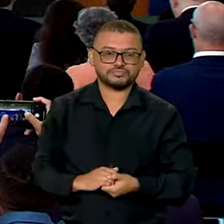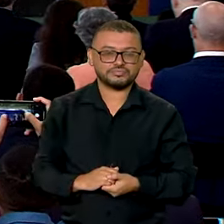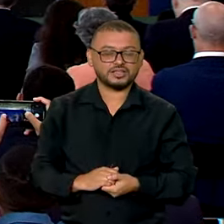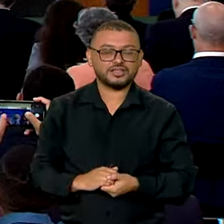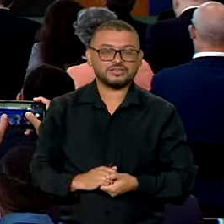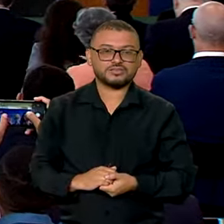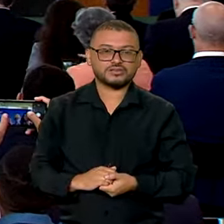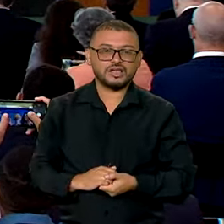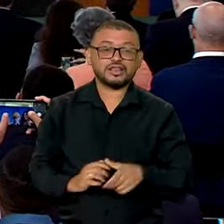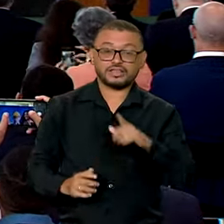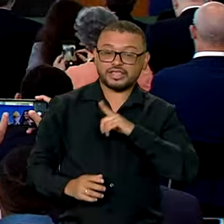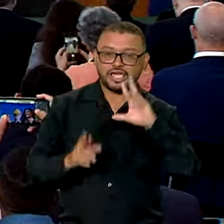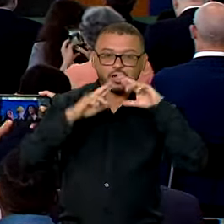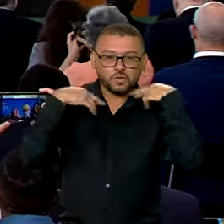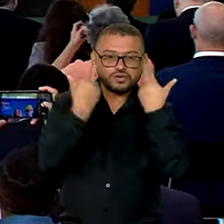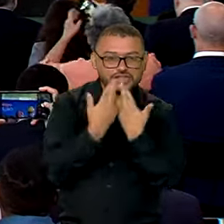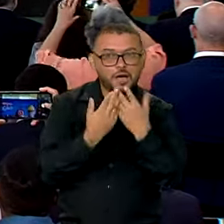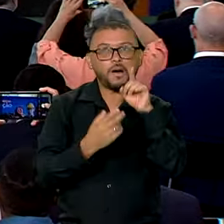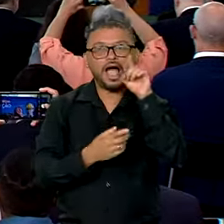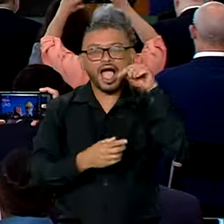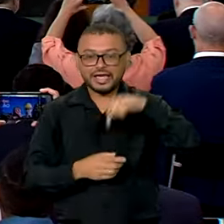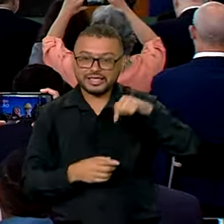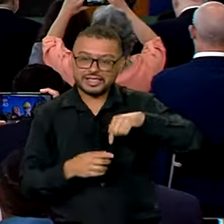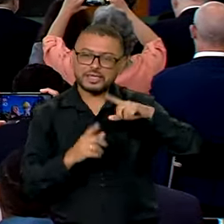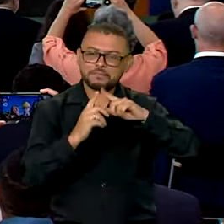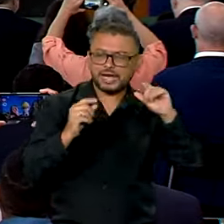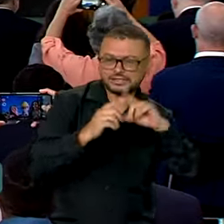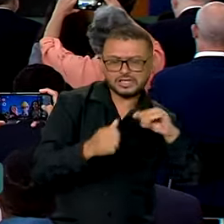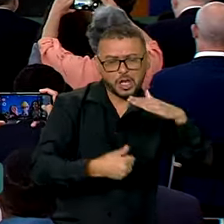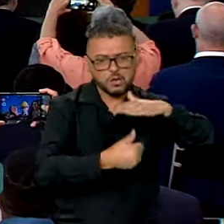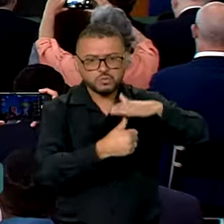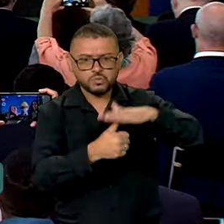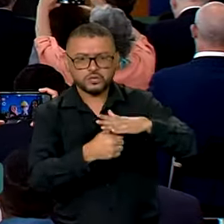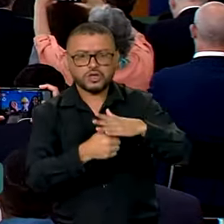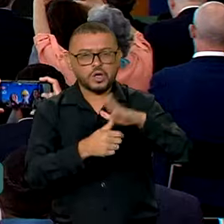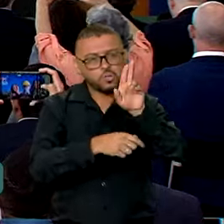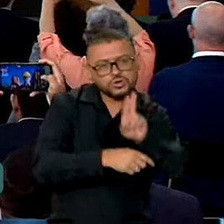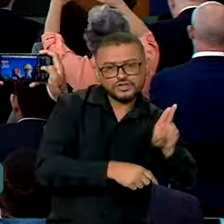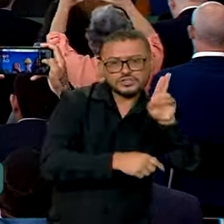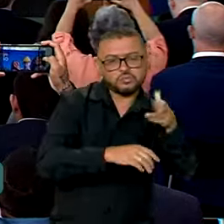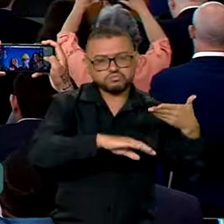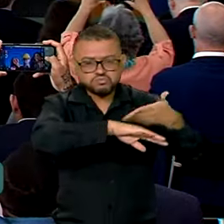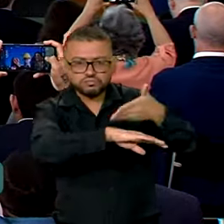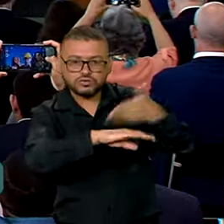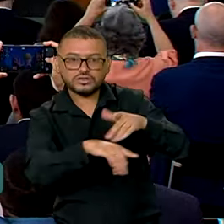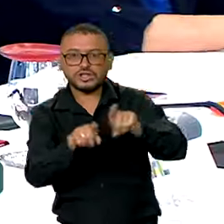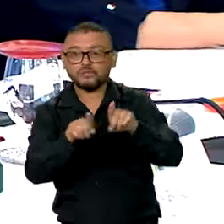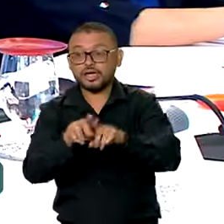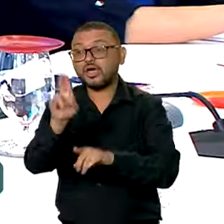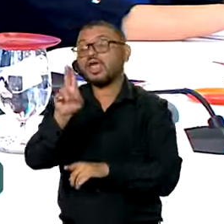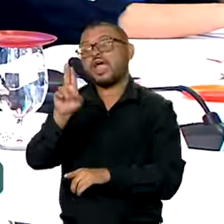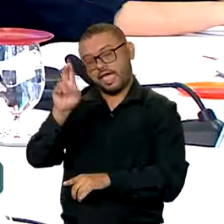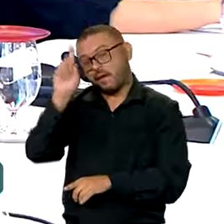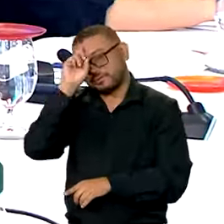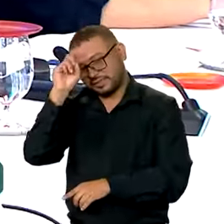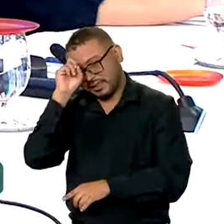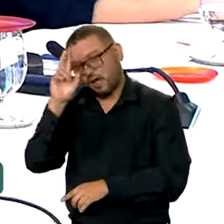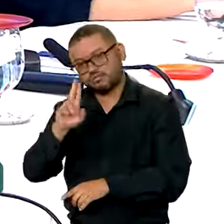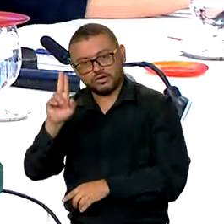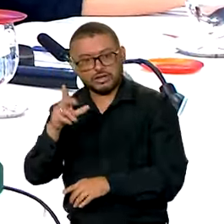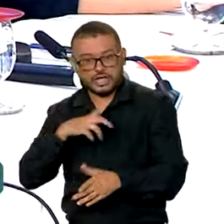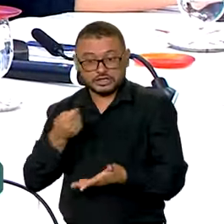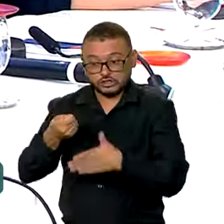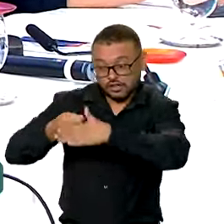Durante reunião em Brasília com reitores das universidades e dos institutos federais, o governo anunciou